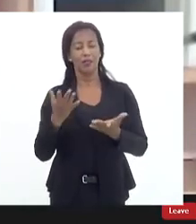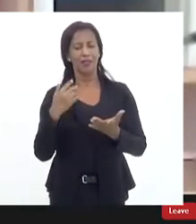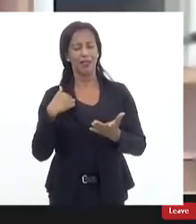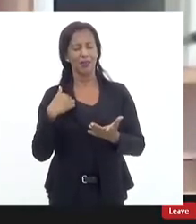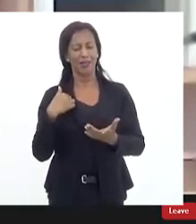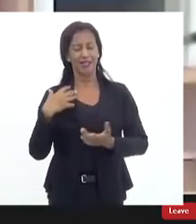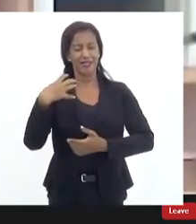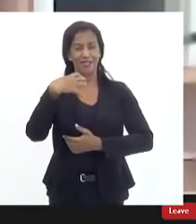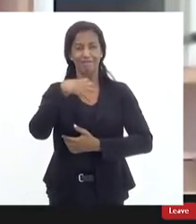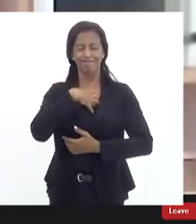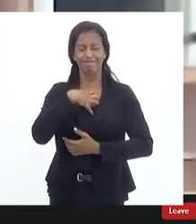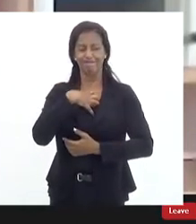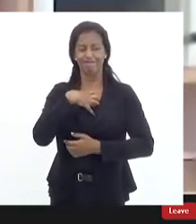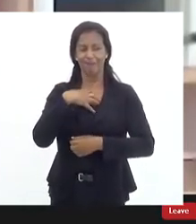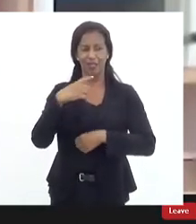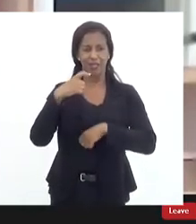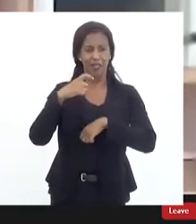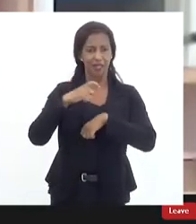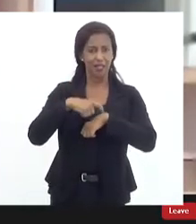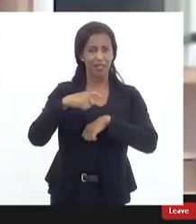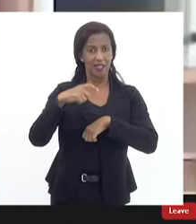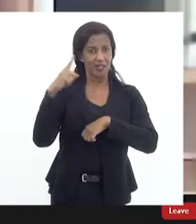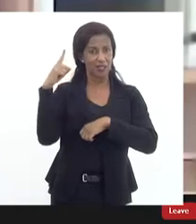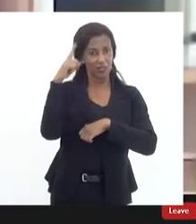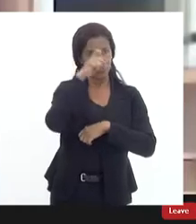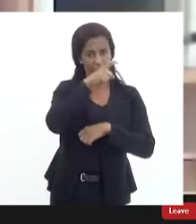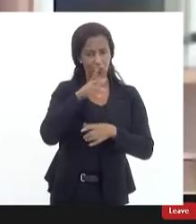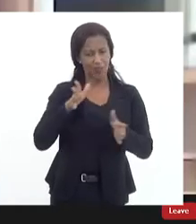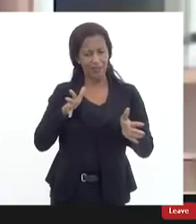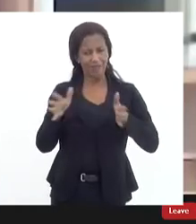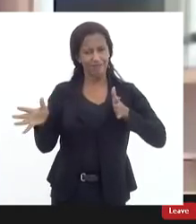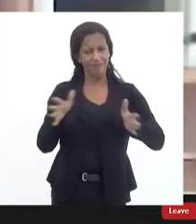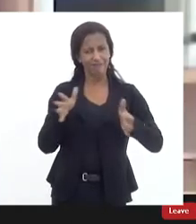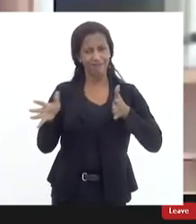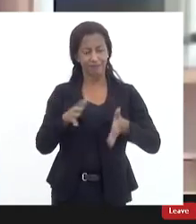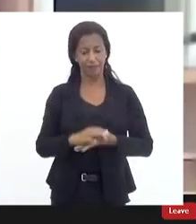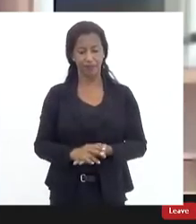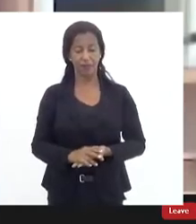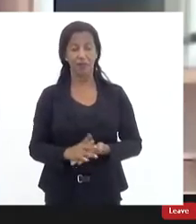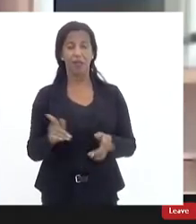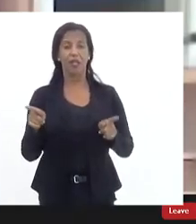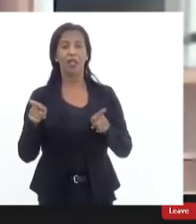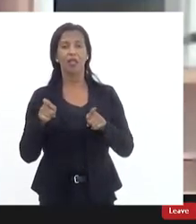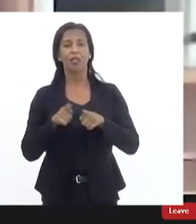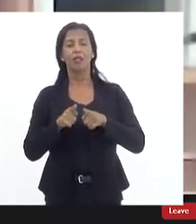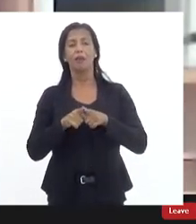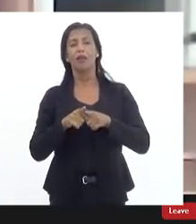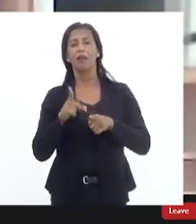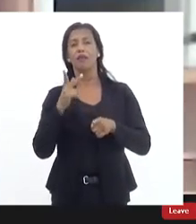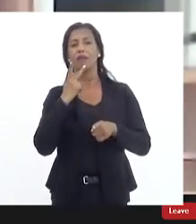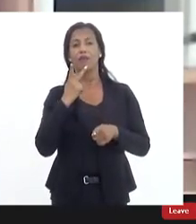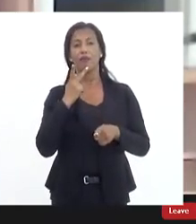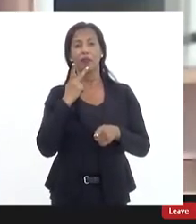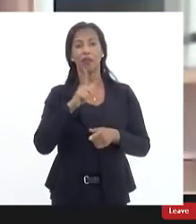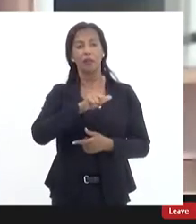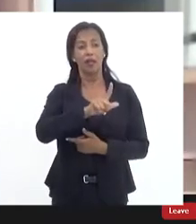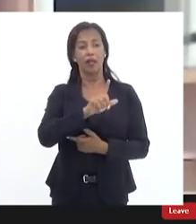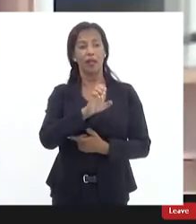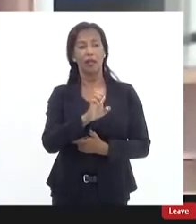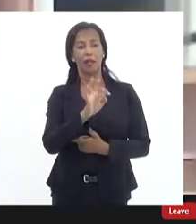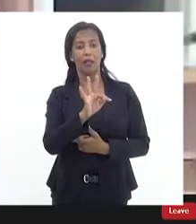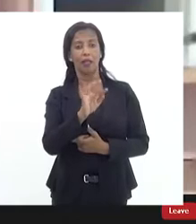nessa realidade e nessa dificuldade específica com relação ao plano de letalidade isso já é